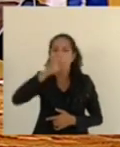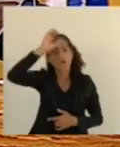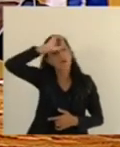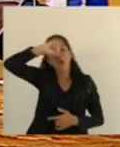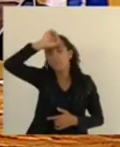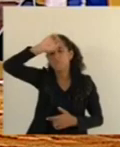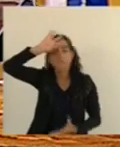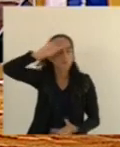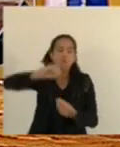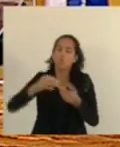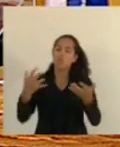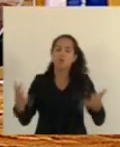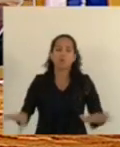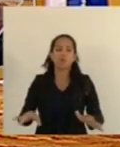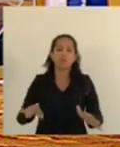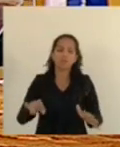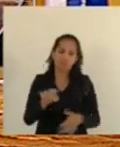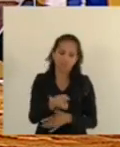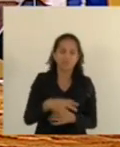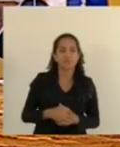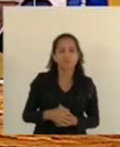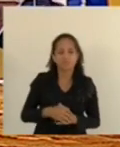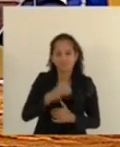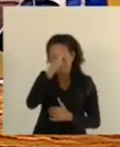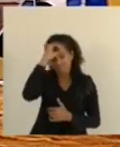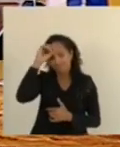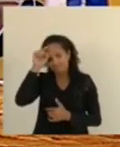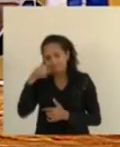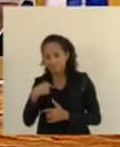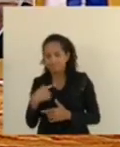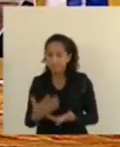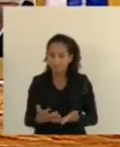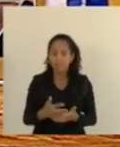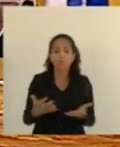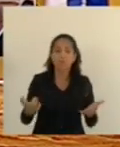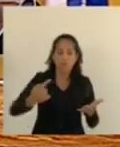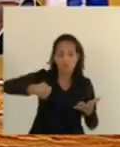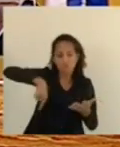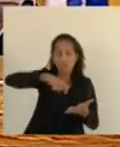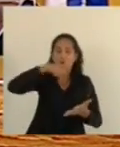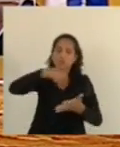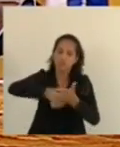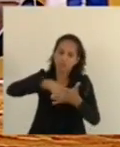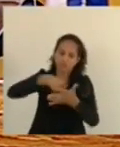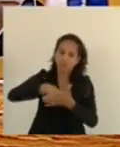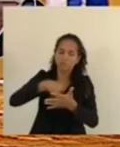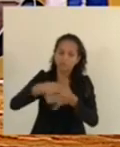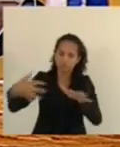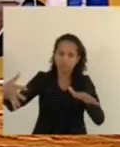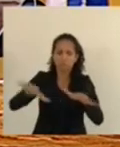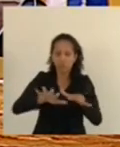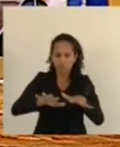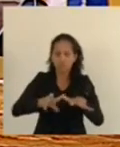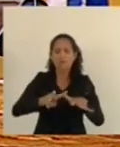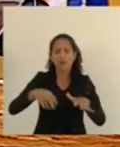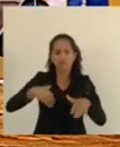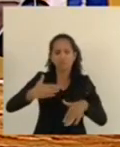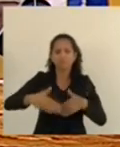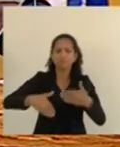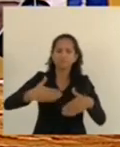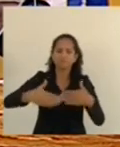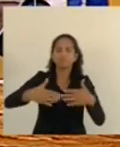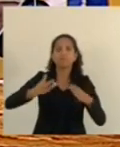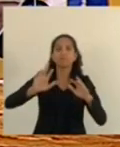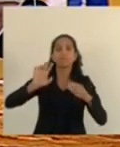compreender o próximo. Então, na verdade, essa luta nossa pela inclusão, ela vai cada vez, se